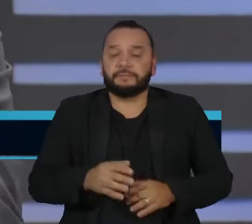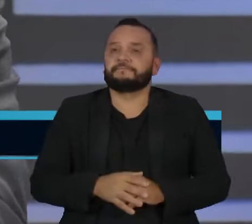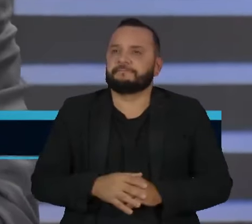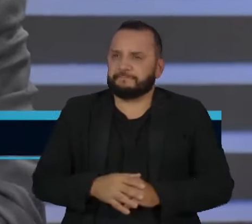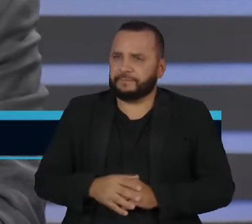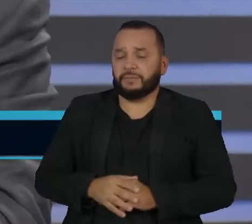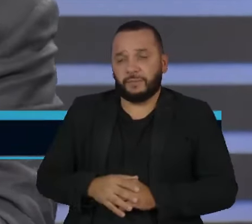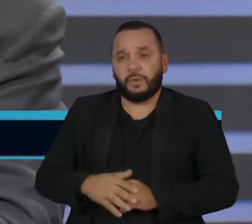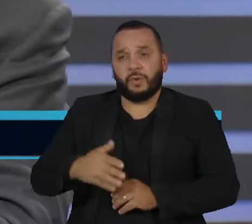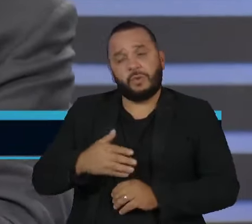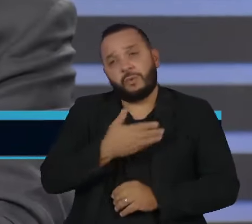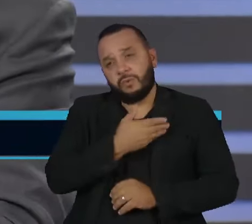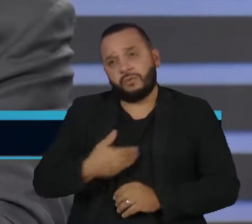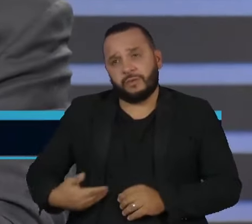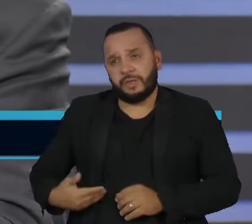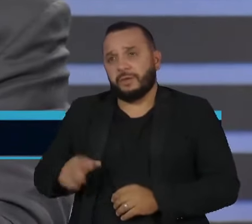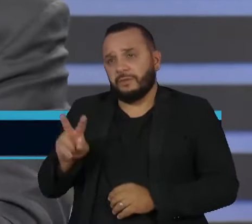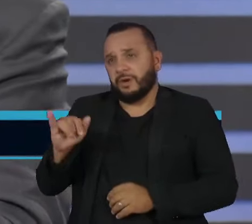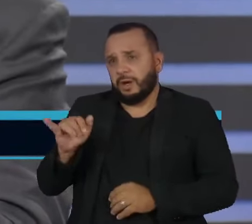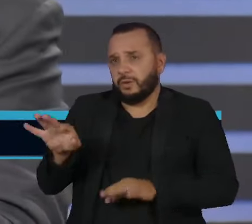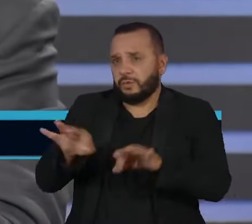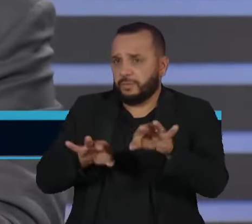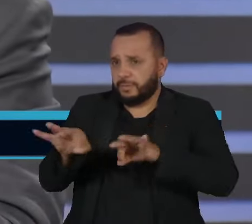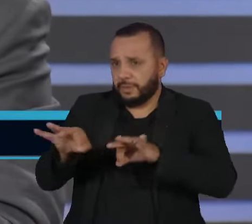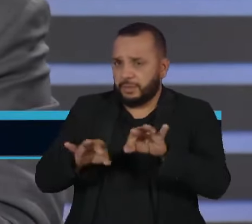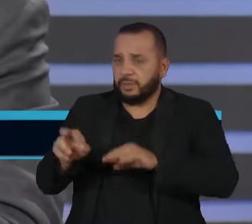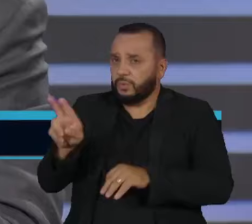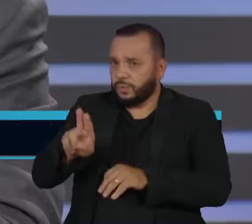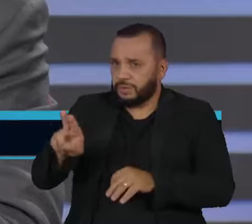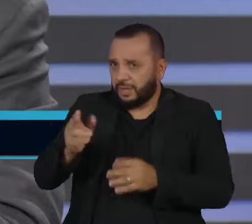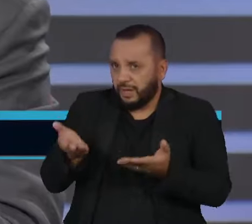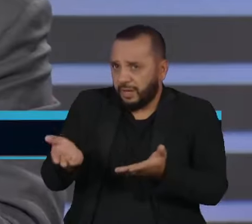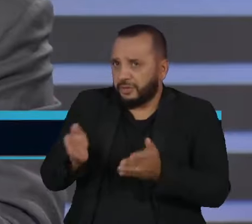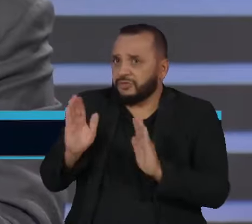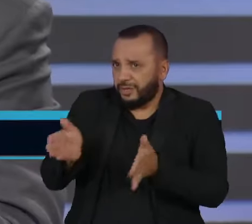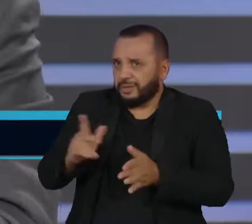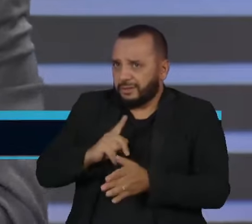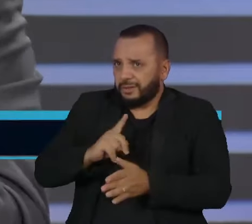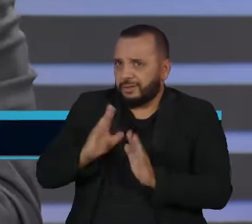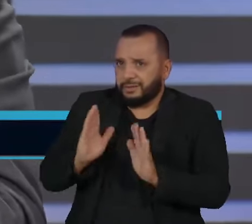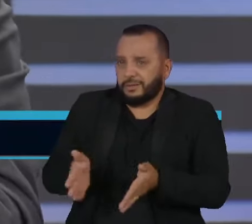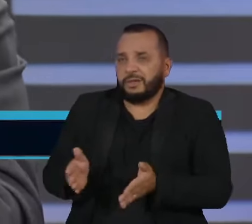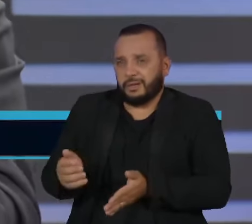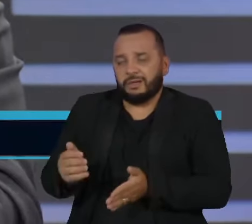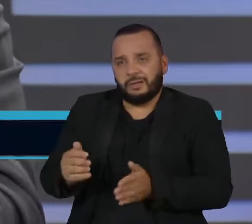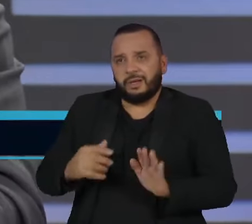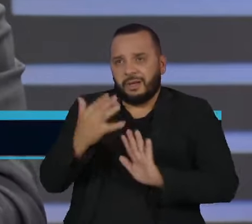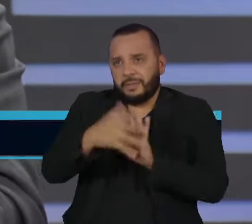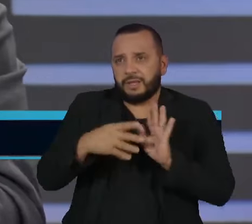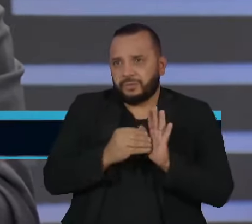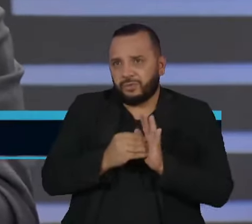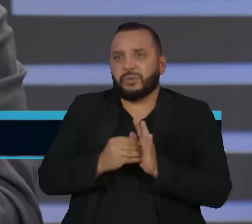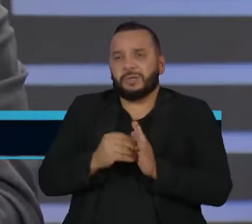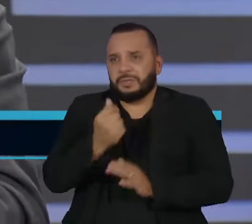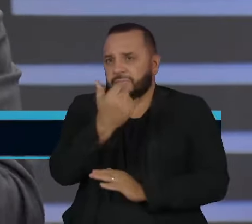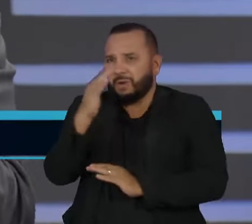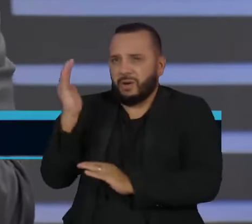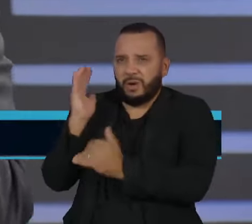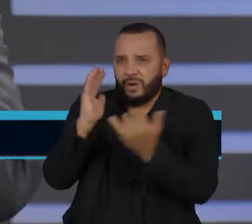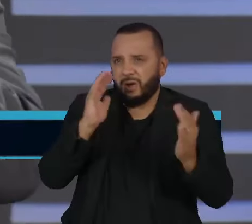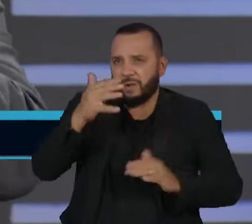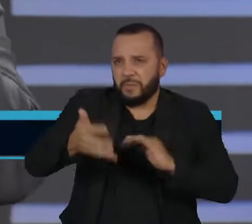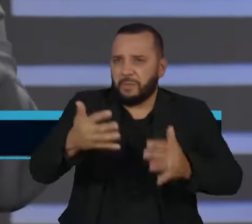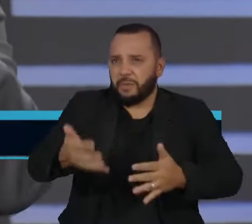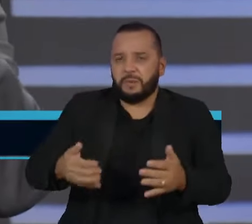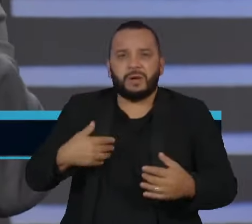inclusive, utilizar o plano já existente para redução de desmatamento na Amazônia, que vem trazendo resultados. É